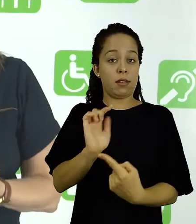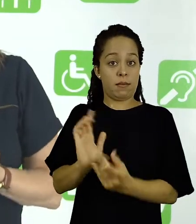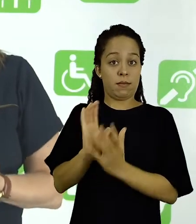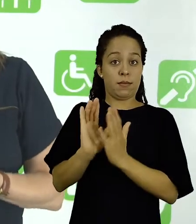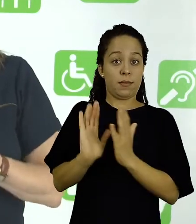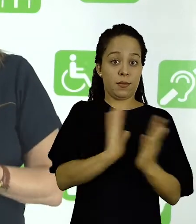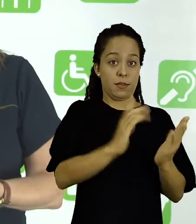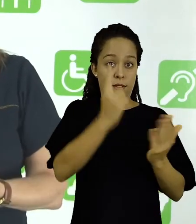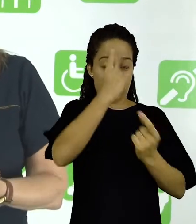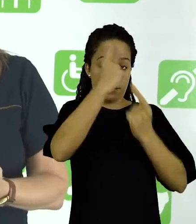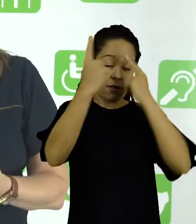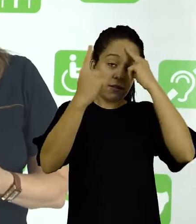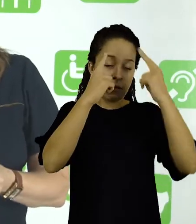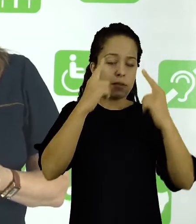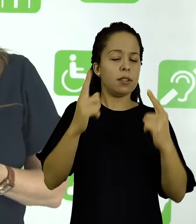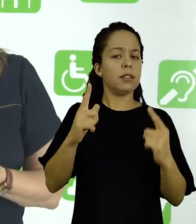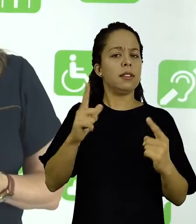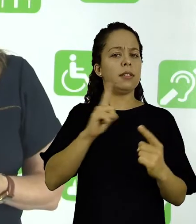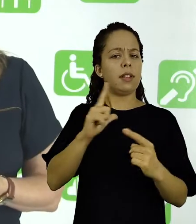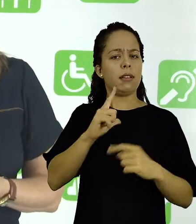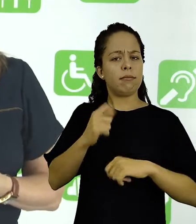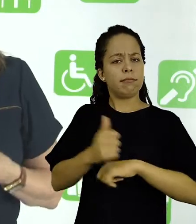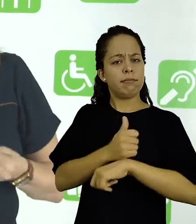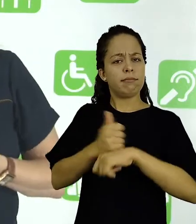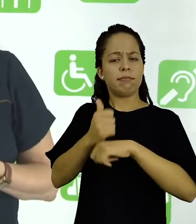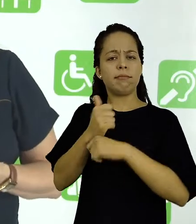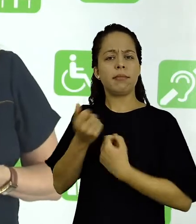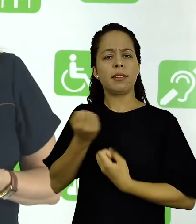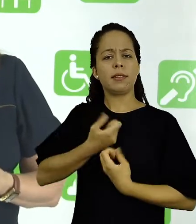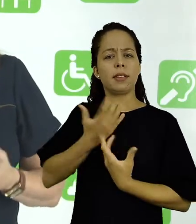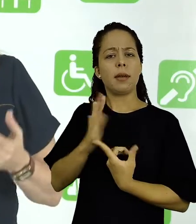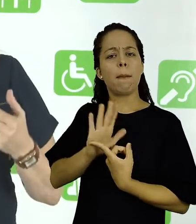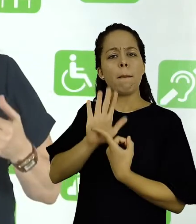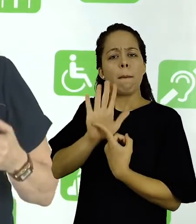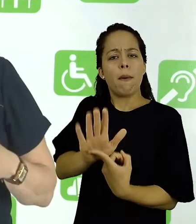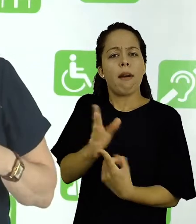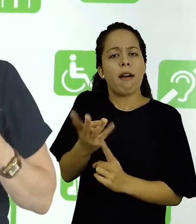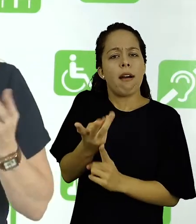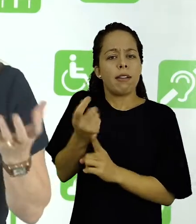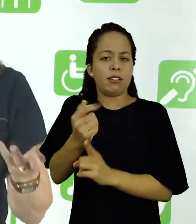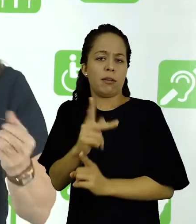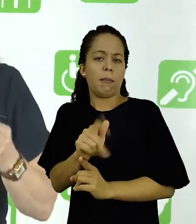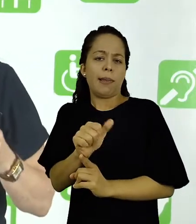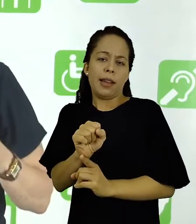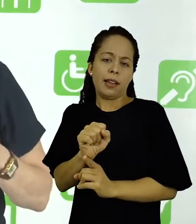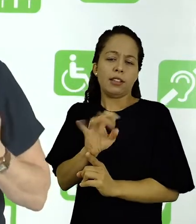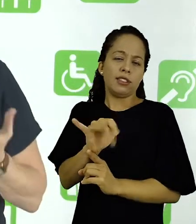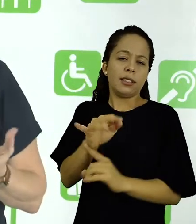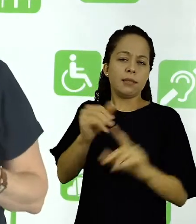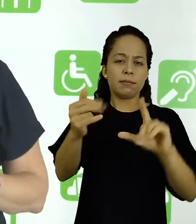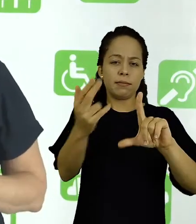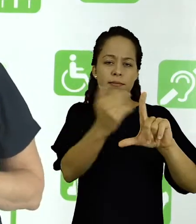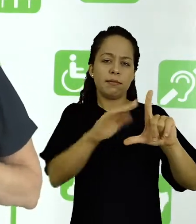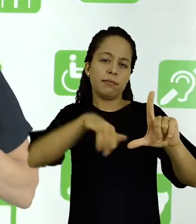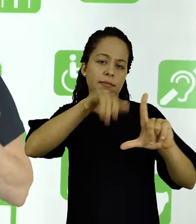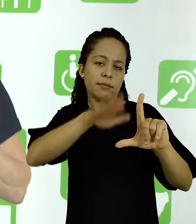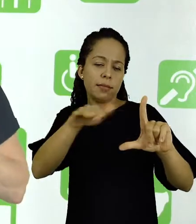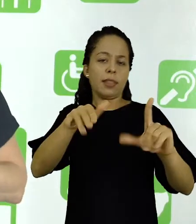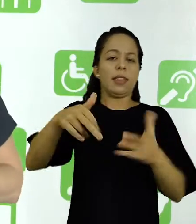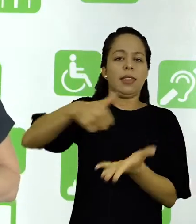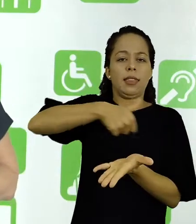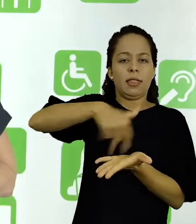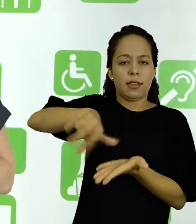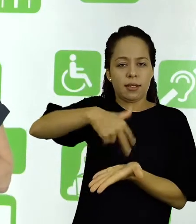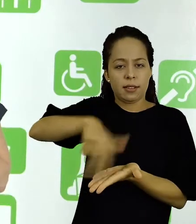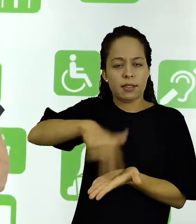processo todo criativo em habilidades que podem ser demonstradas através das artes plásticas, da dança, da